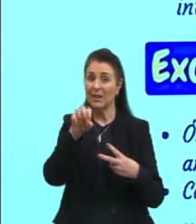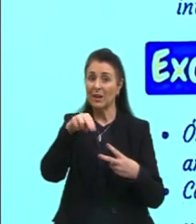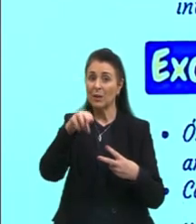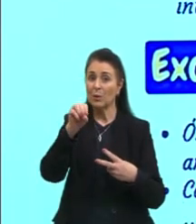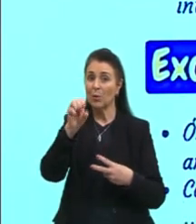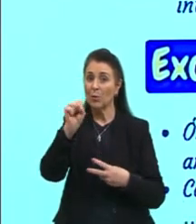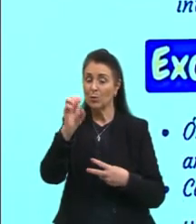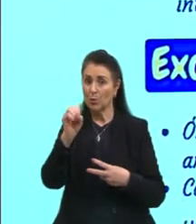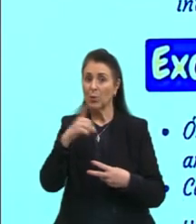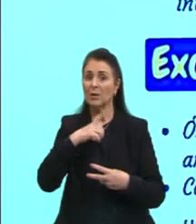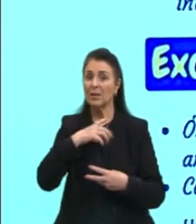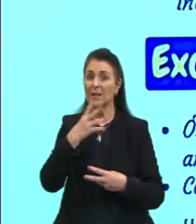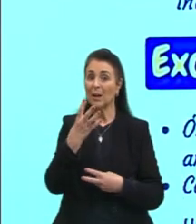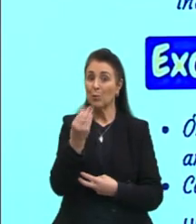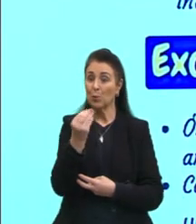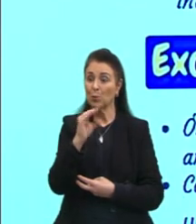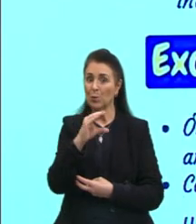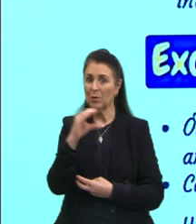dióxido de carbono.